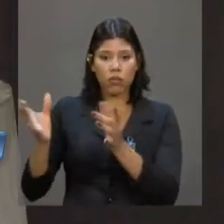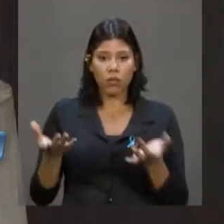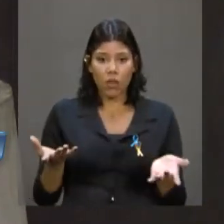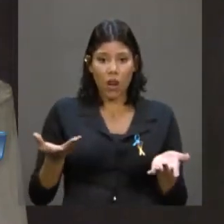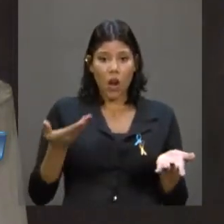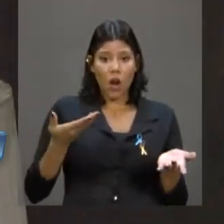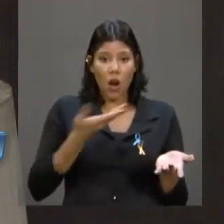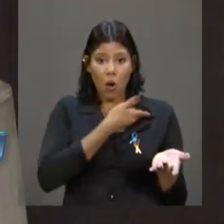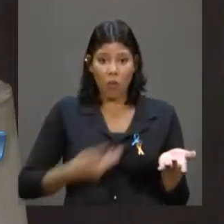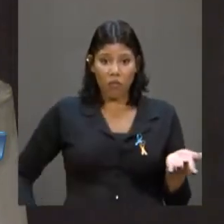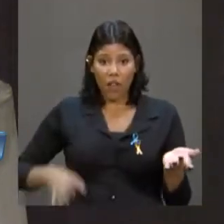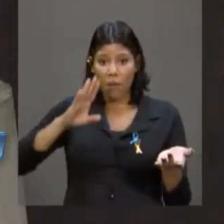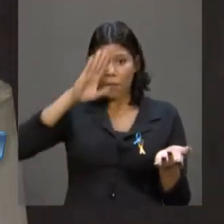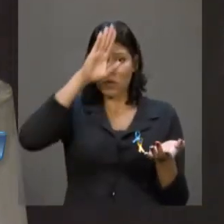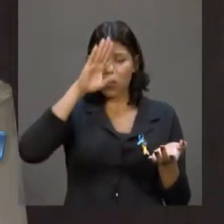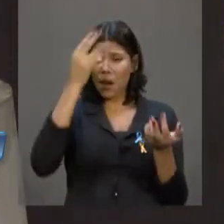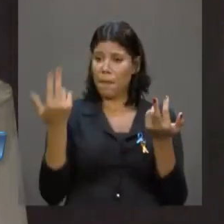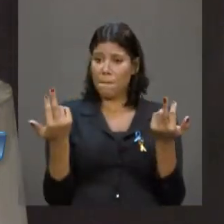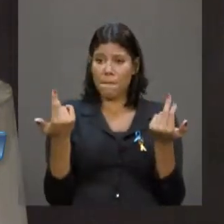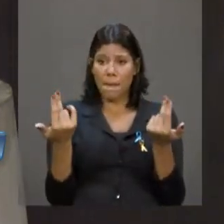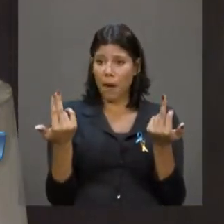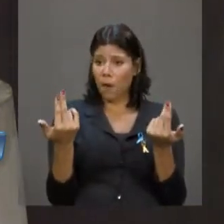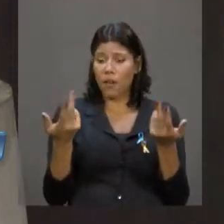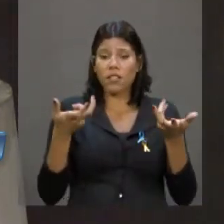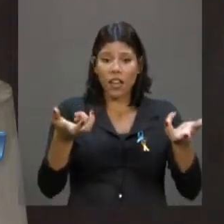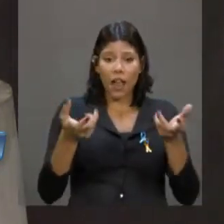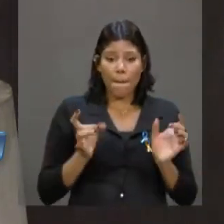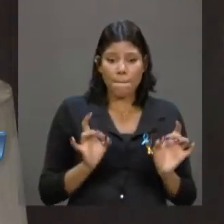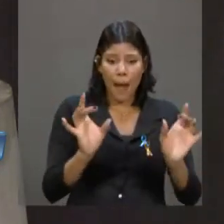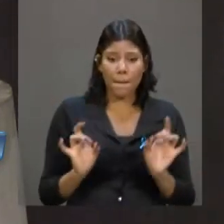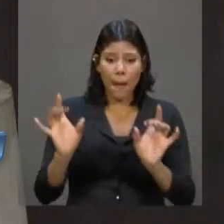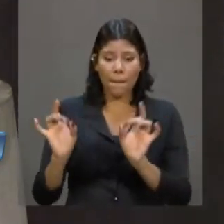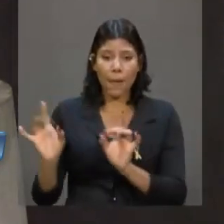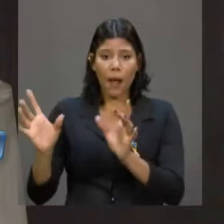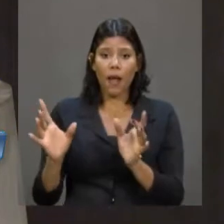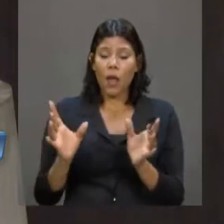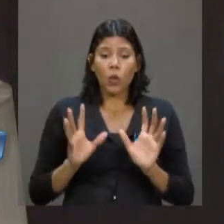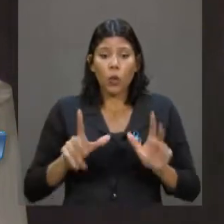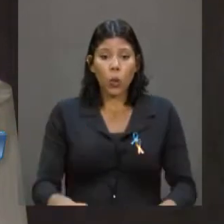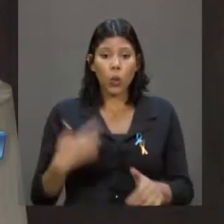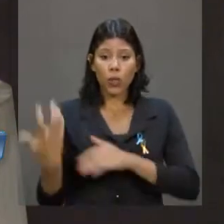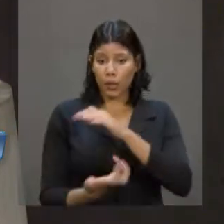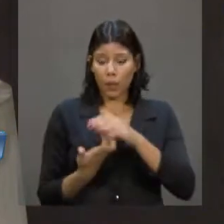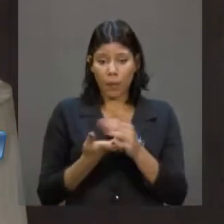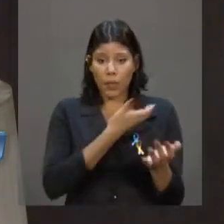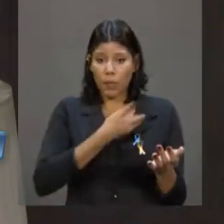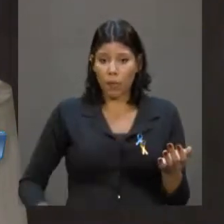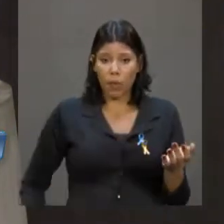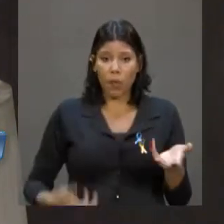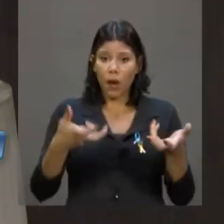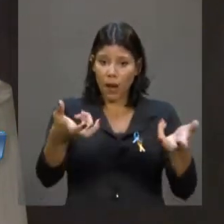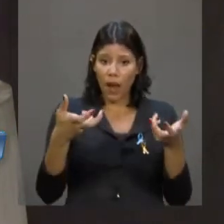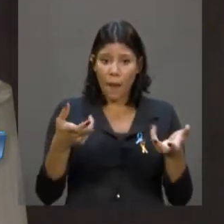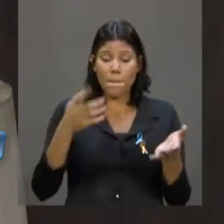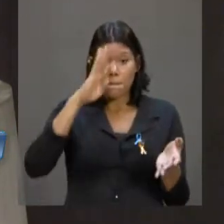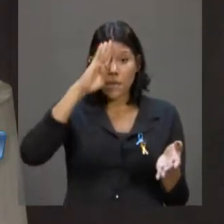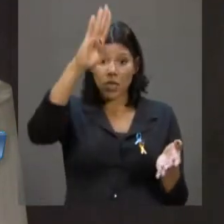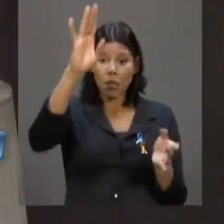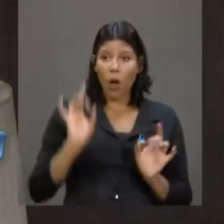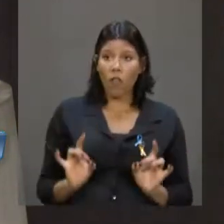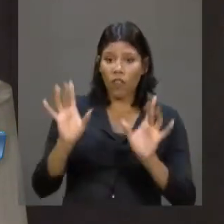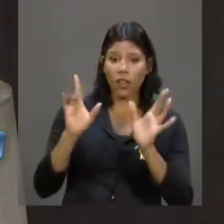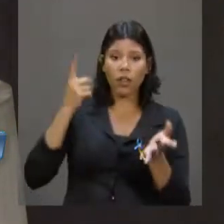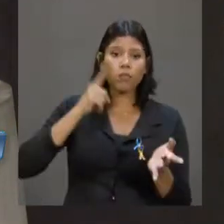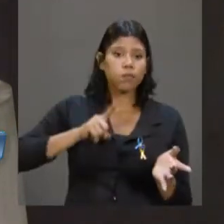Bolsonaro, é um governo entreguista. Ele quer entregar o patrimônio público, sobretudo para os americanos. Sobretudo para os americanos. E aí se utiliza do